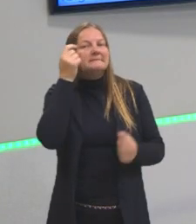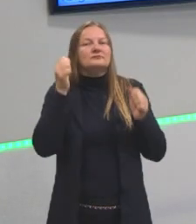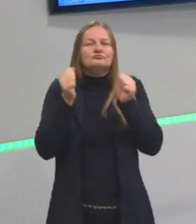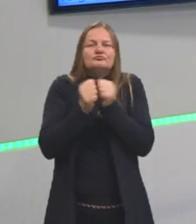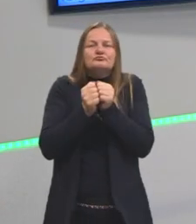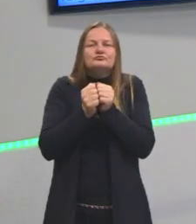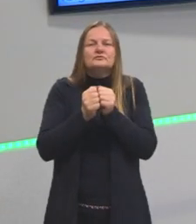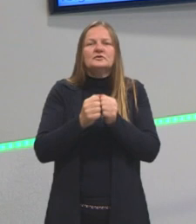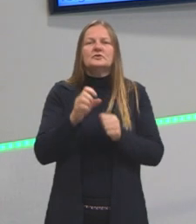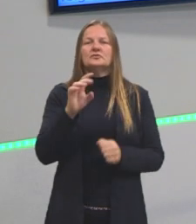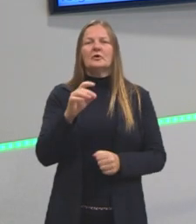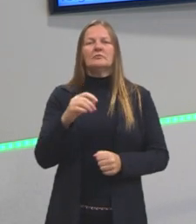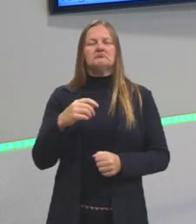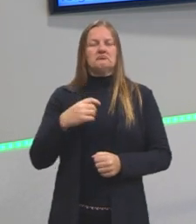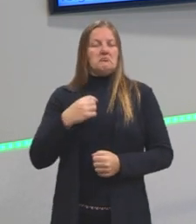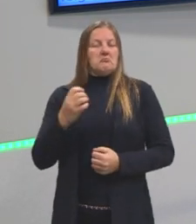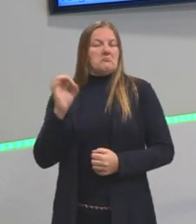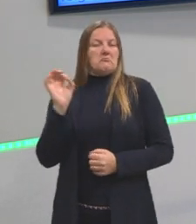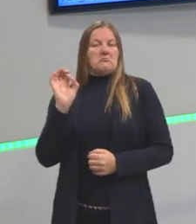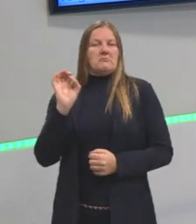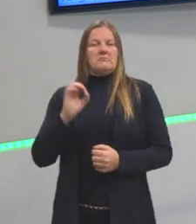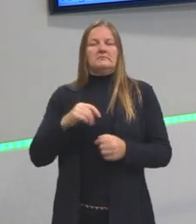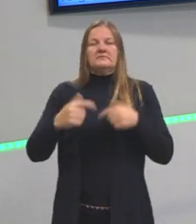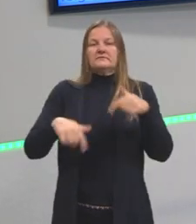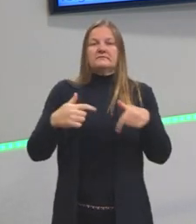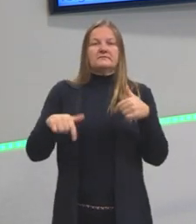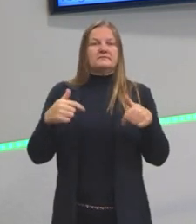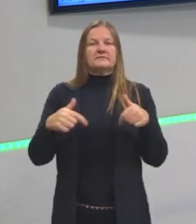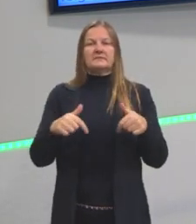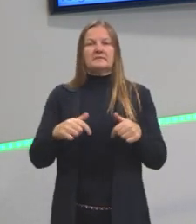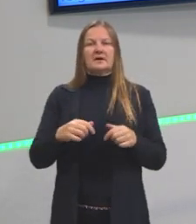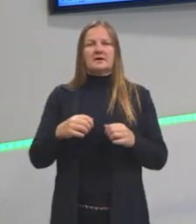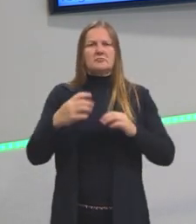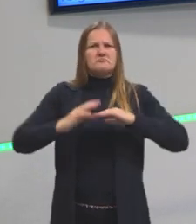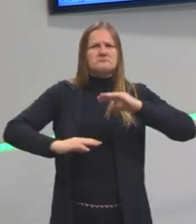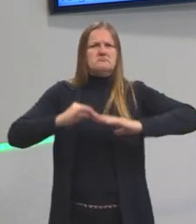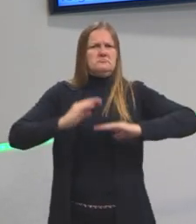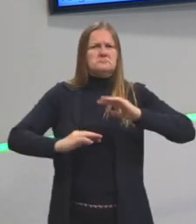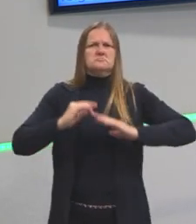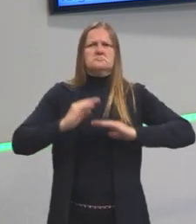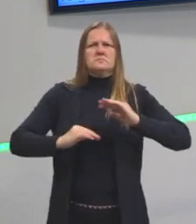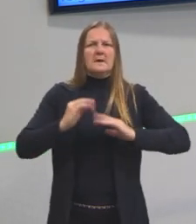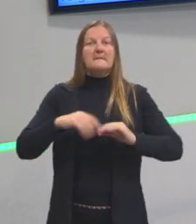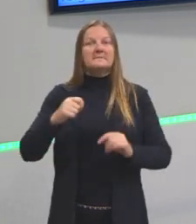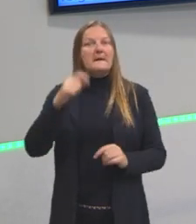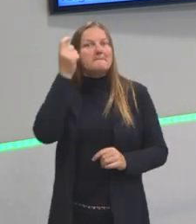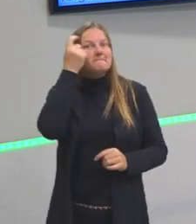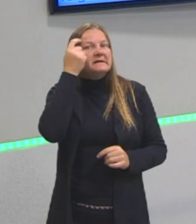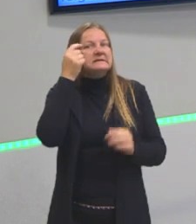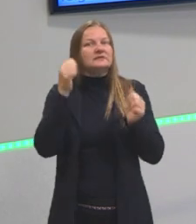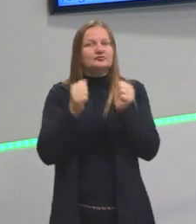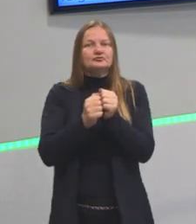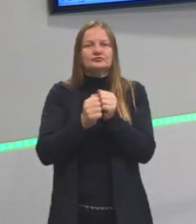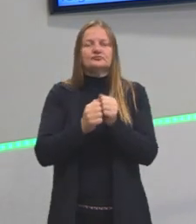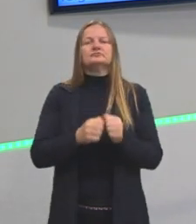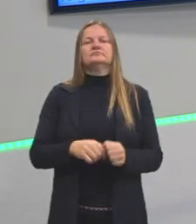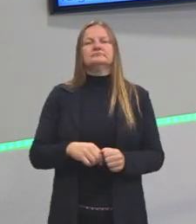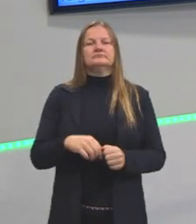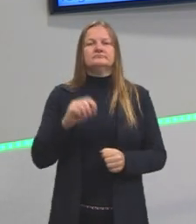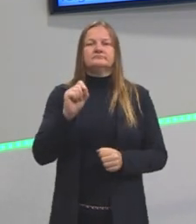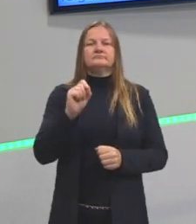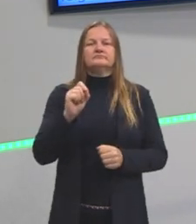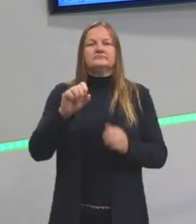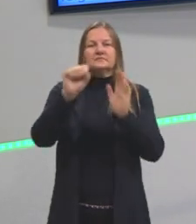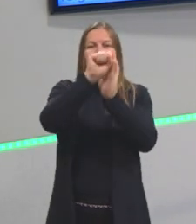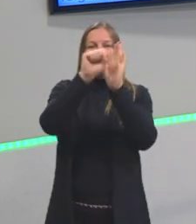Você não pode ser só alguém na sociedade que trabalha de maneira física, que constrói. Você tem que ser uma pessoa que pensa. Então, a gente tem aí o